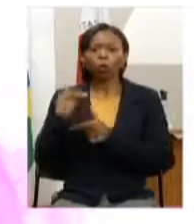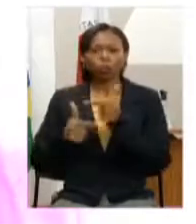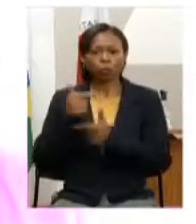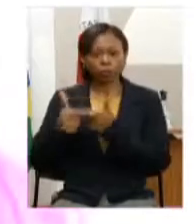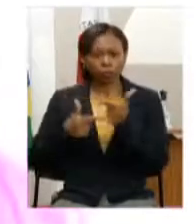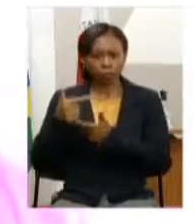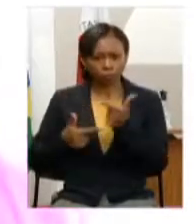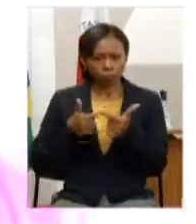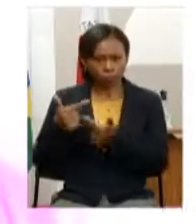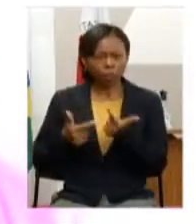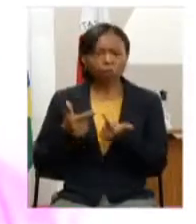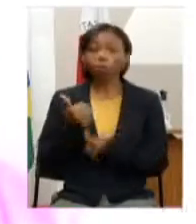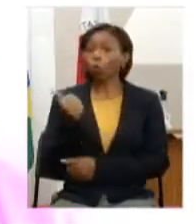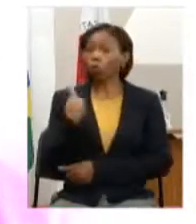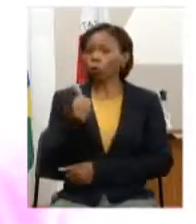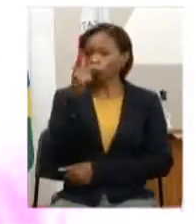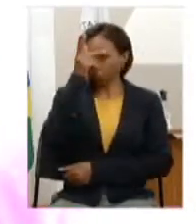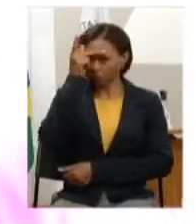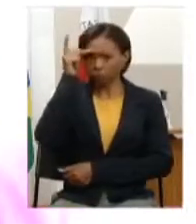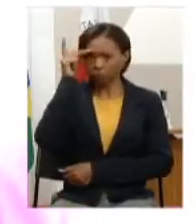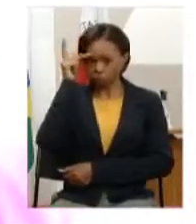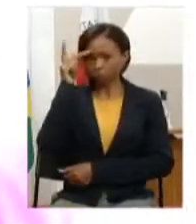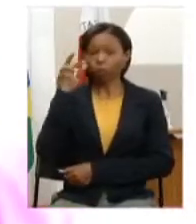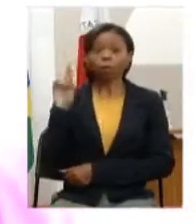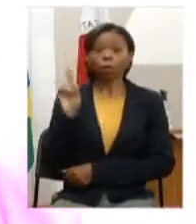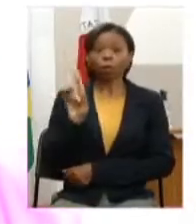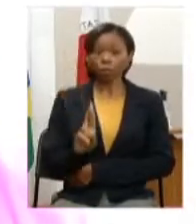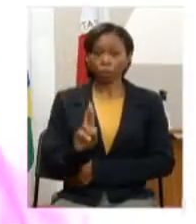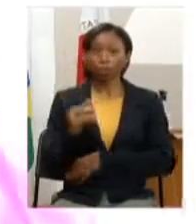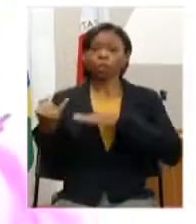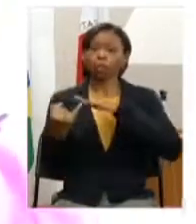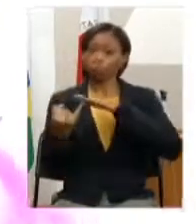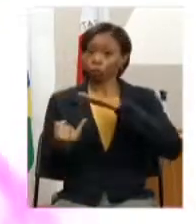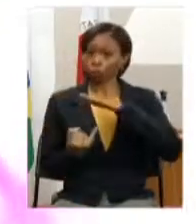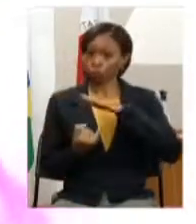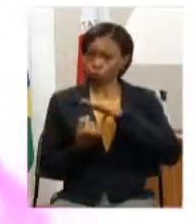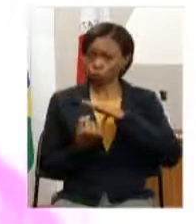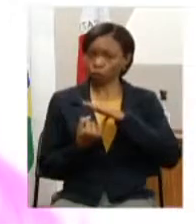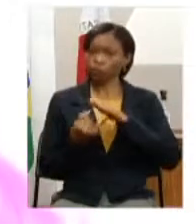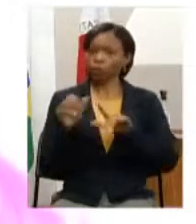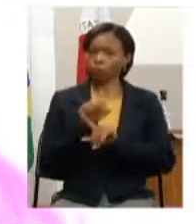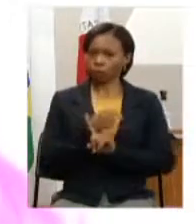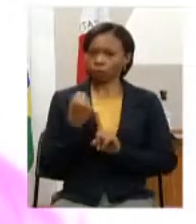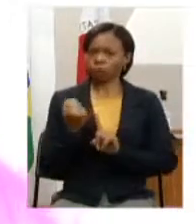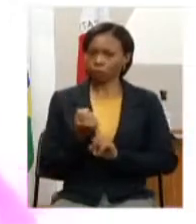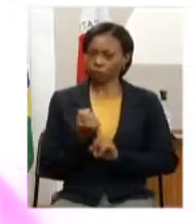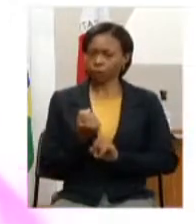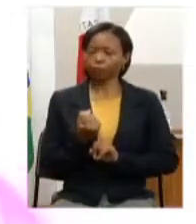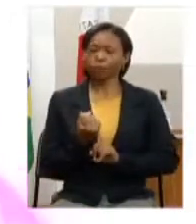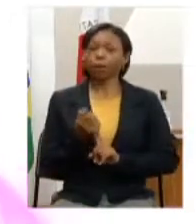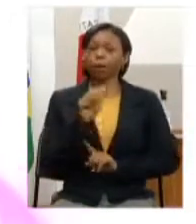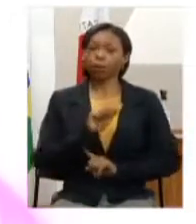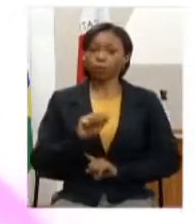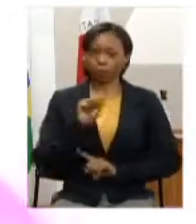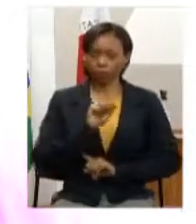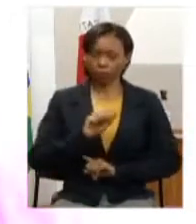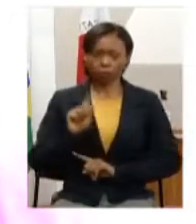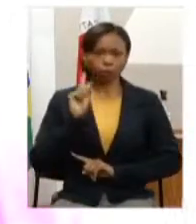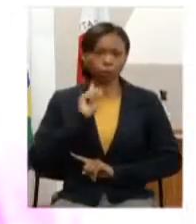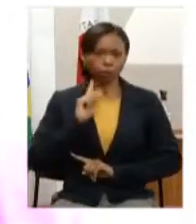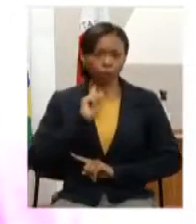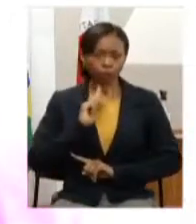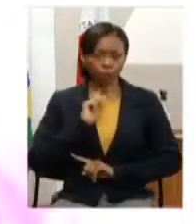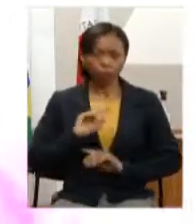participação de 11 pessoas que representaram as seguintes entidades da sociedade civil Associação Mineira das Escolas Familiárias do Rio